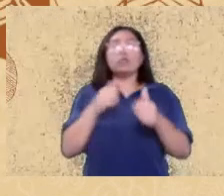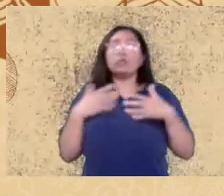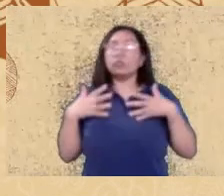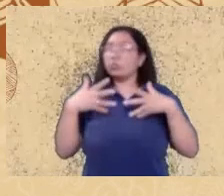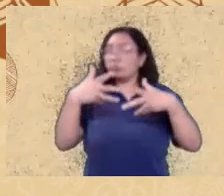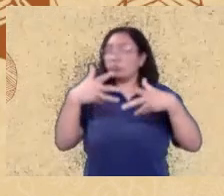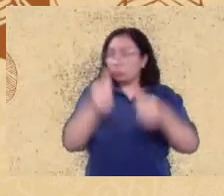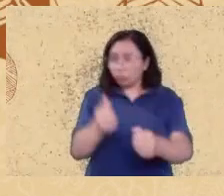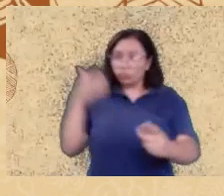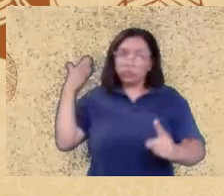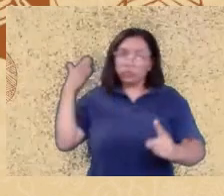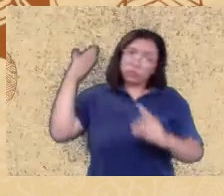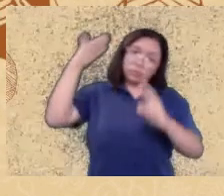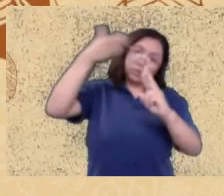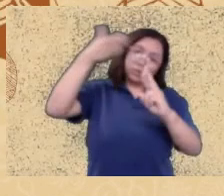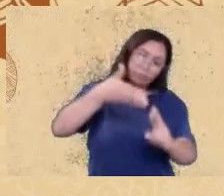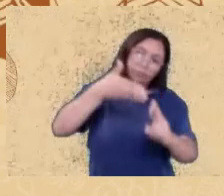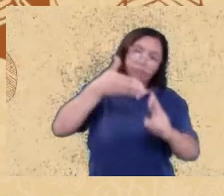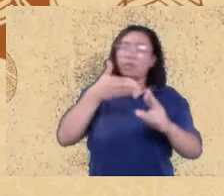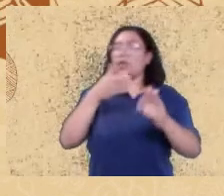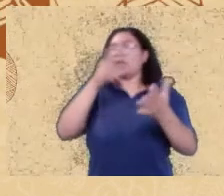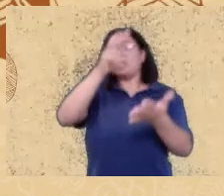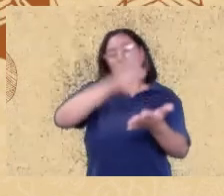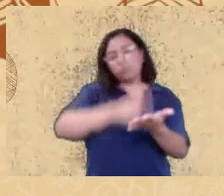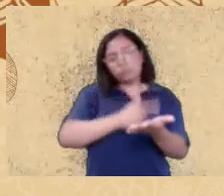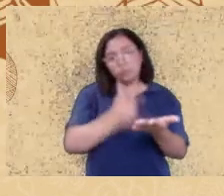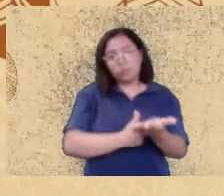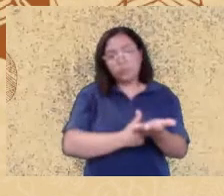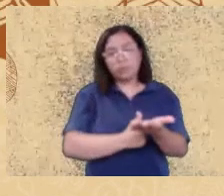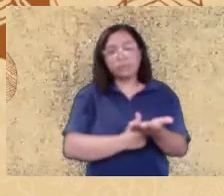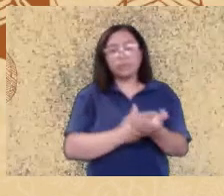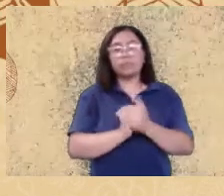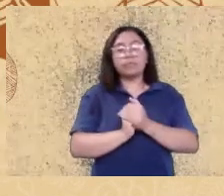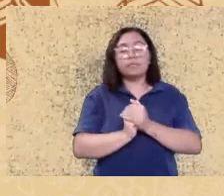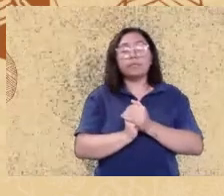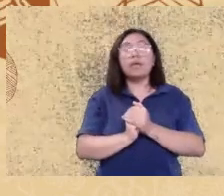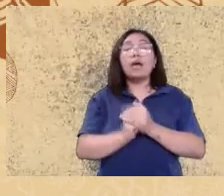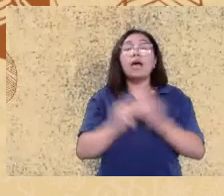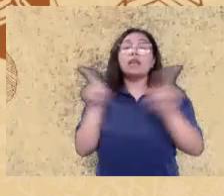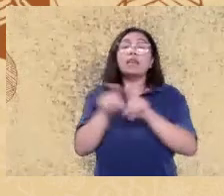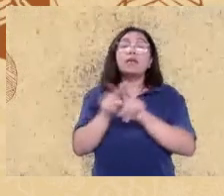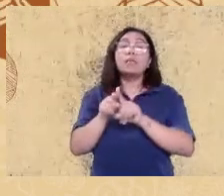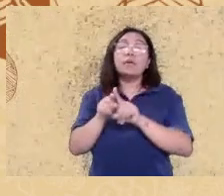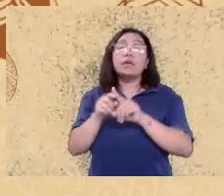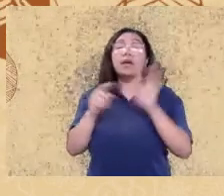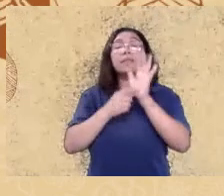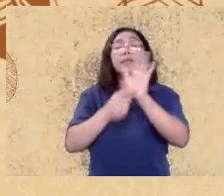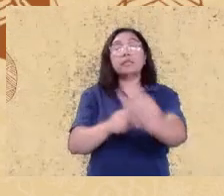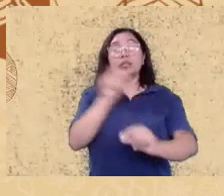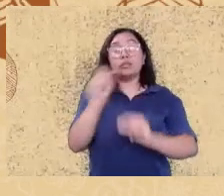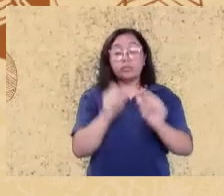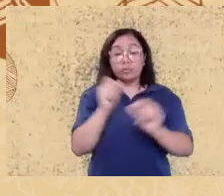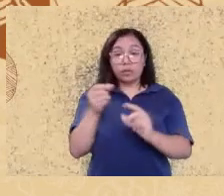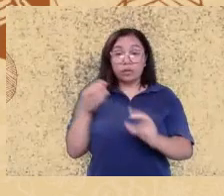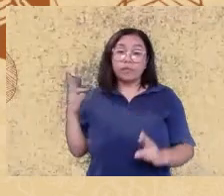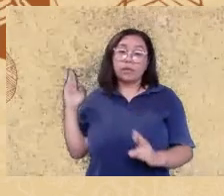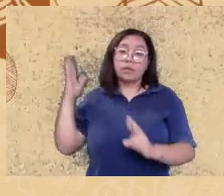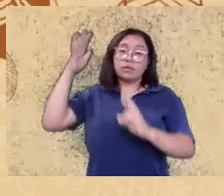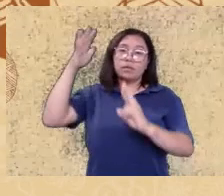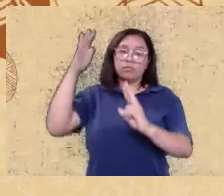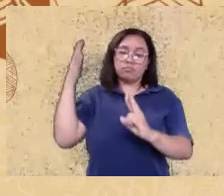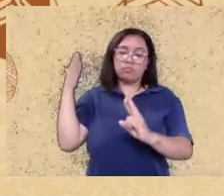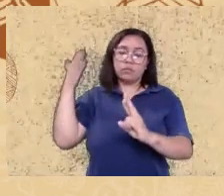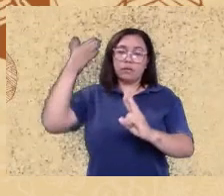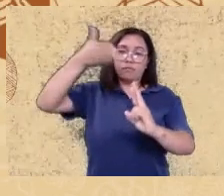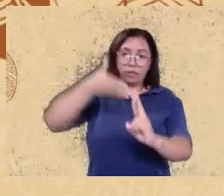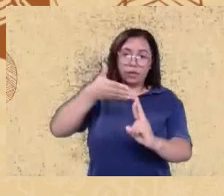preliminares também apontam para majoritariamente a presença de referências que são do eixo estadunidense do eixo europeu e